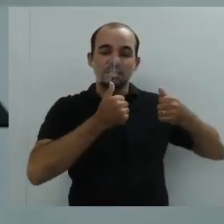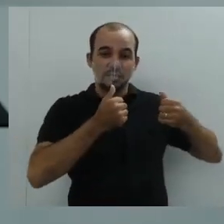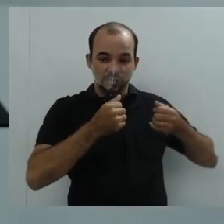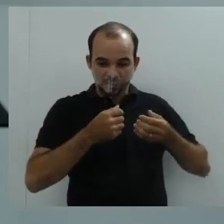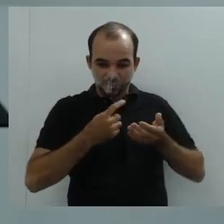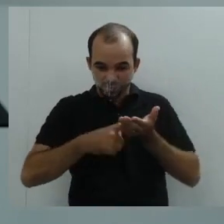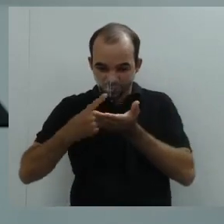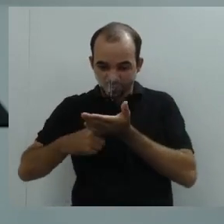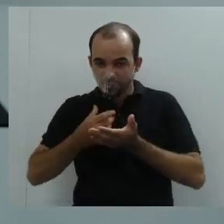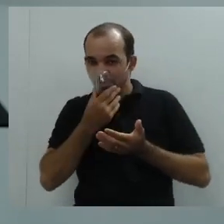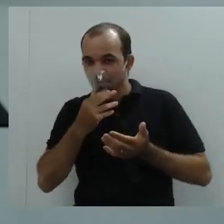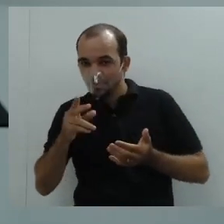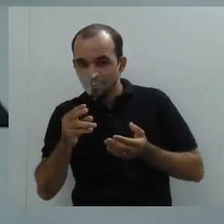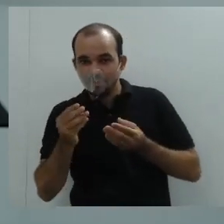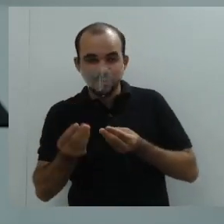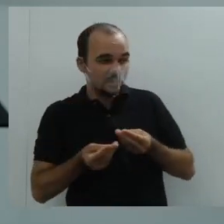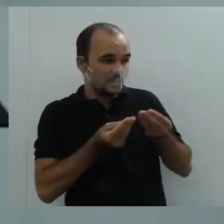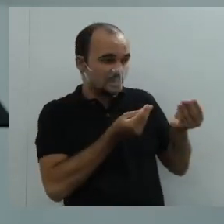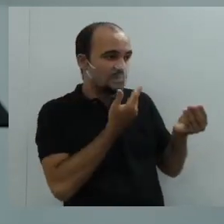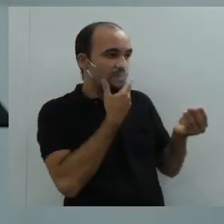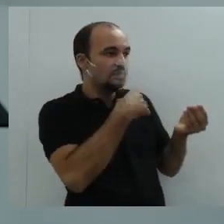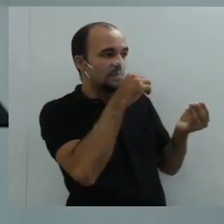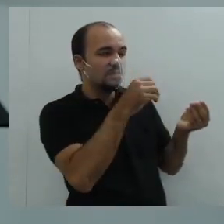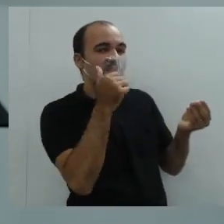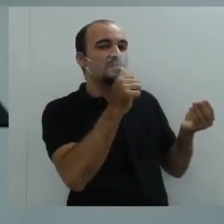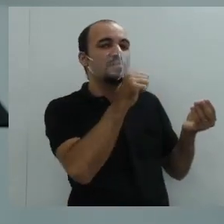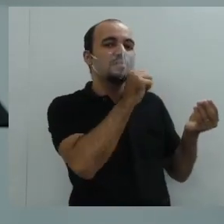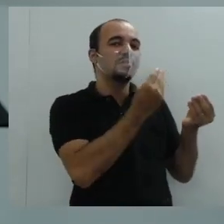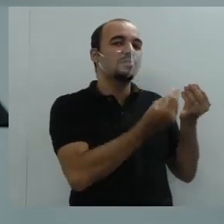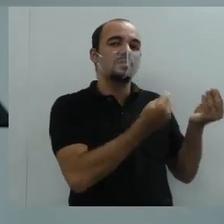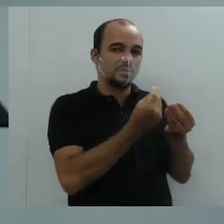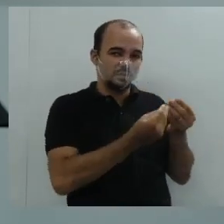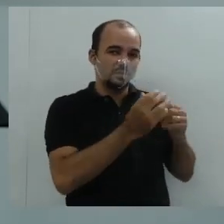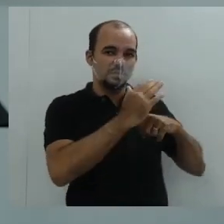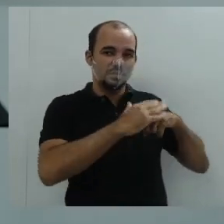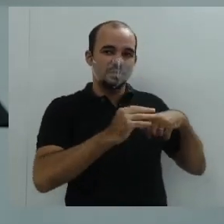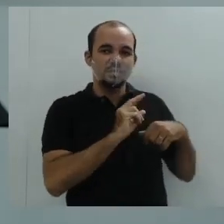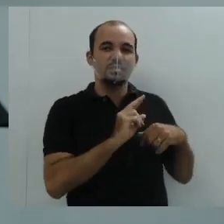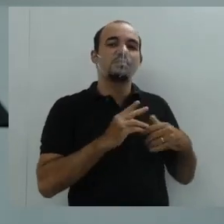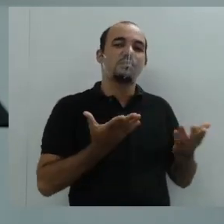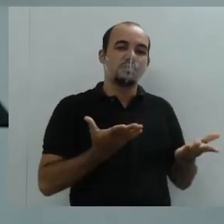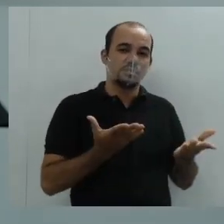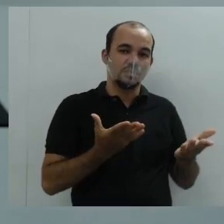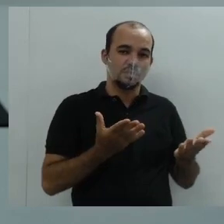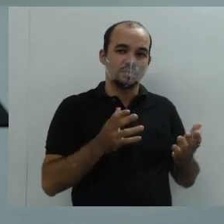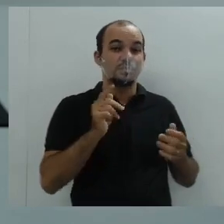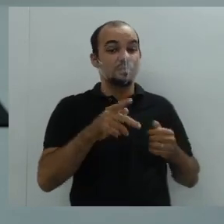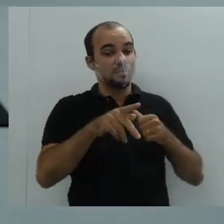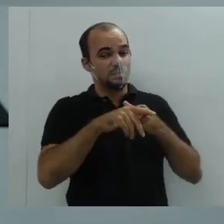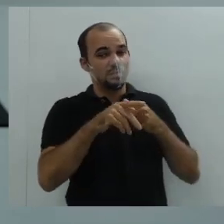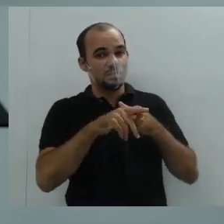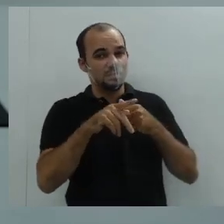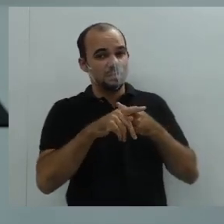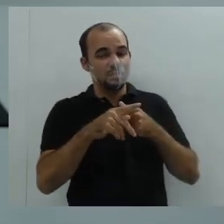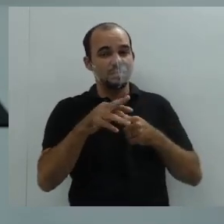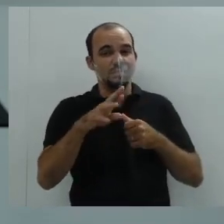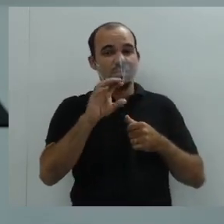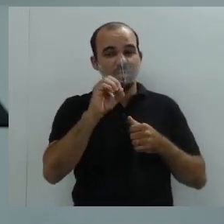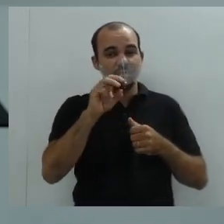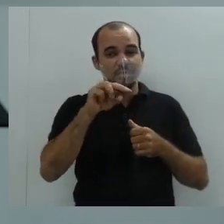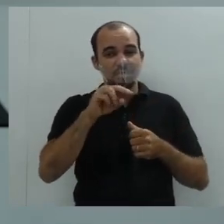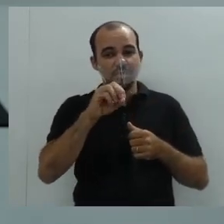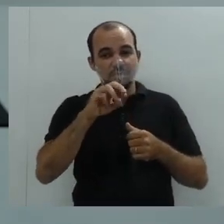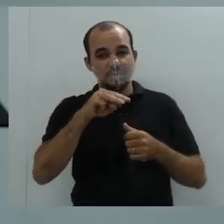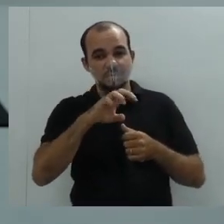pronome de tratamento para a pessoa a eu vou me direcionar. Depois de visto o vocativo, o pronome de